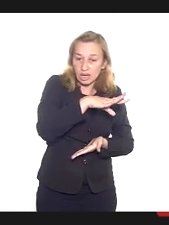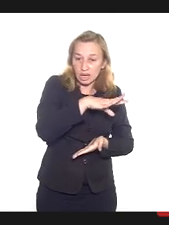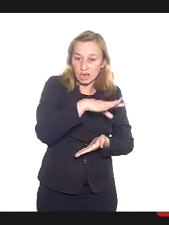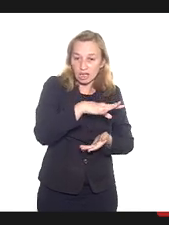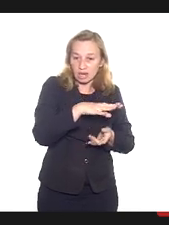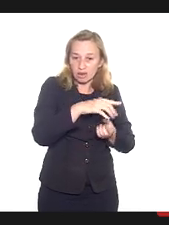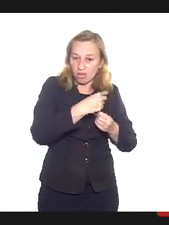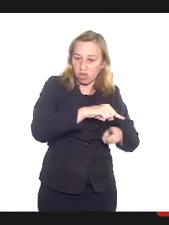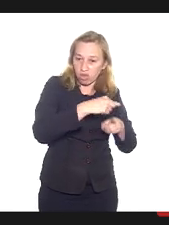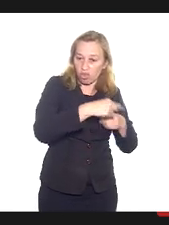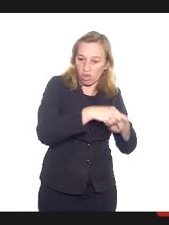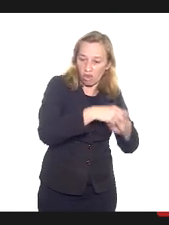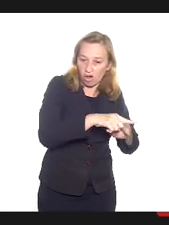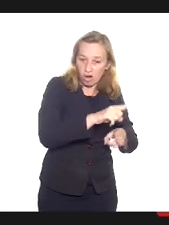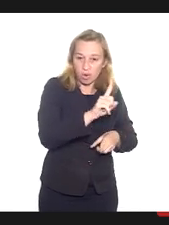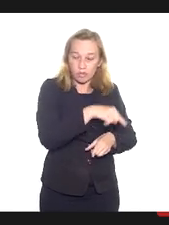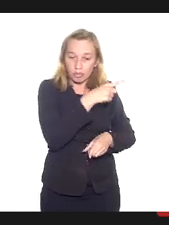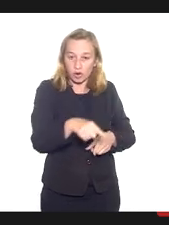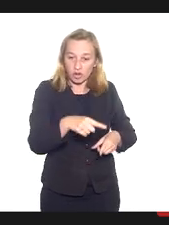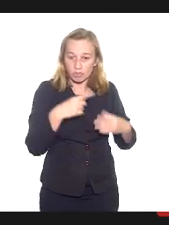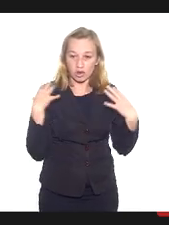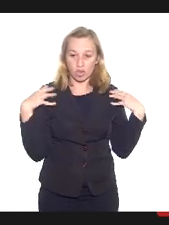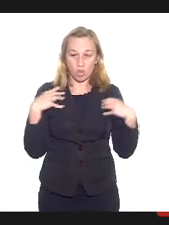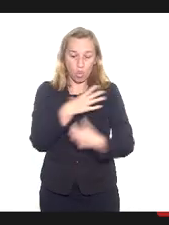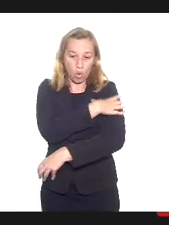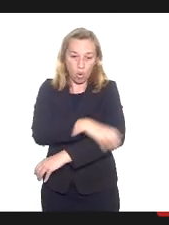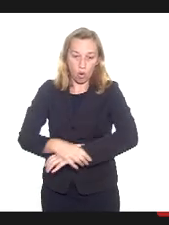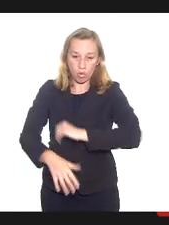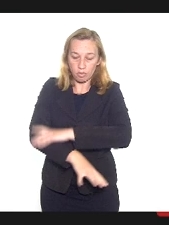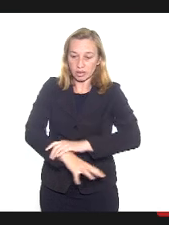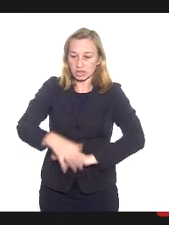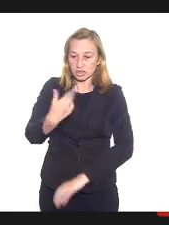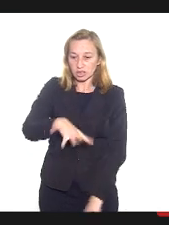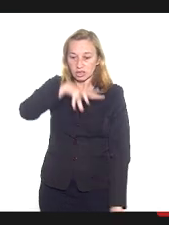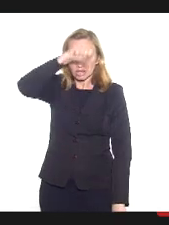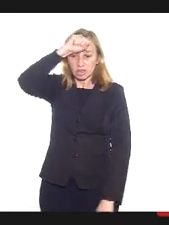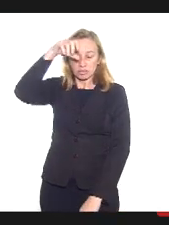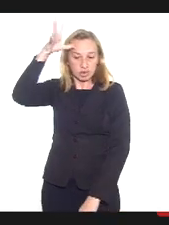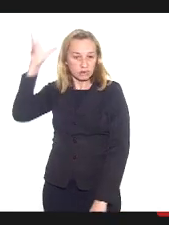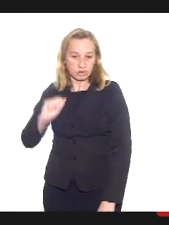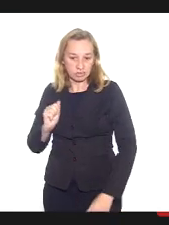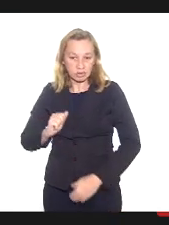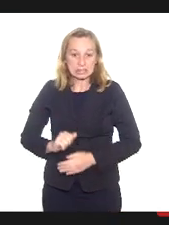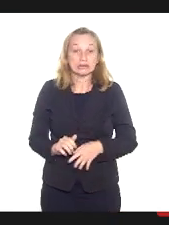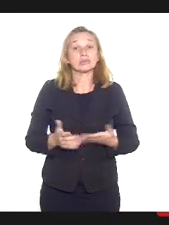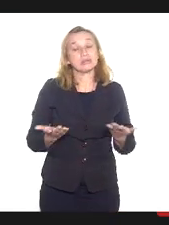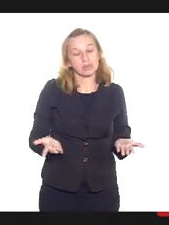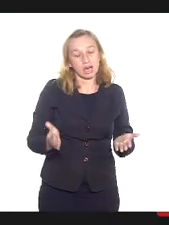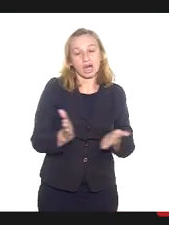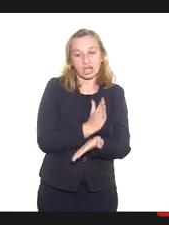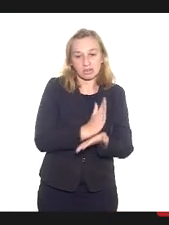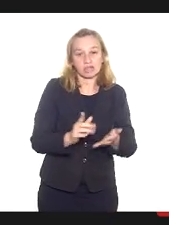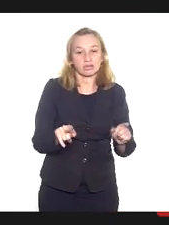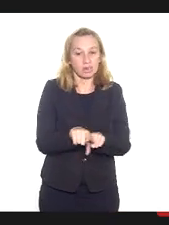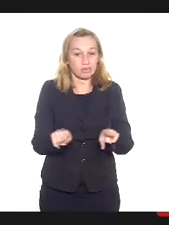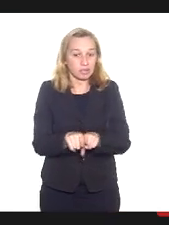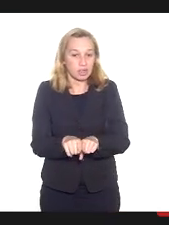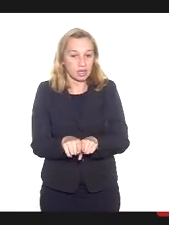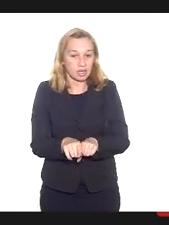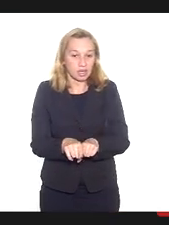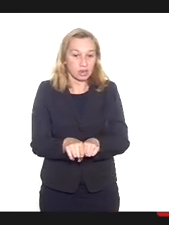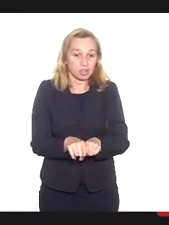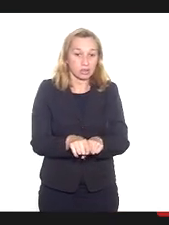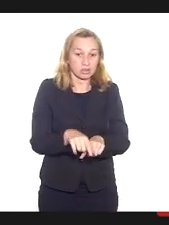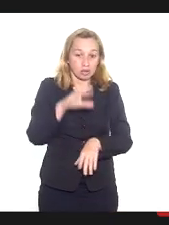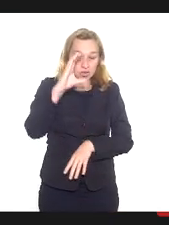intimidar, proibir o uso de vestimentas de pessoas de matriz africana e acaba também muitas vezes afetando também os próprios